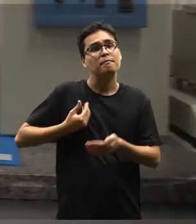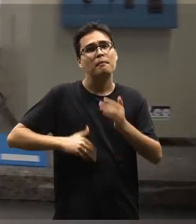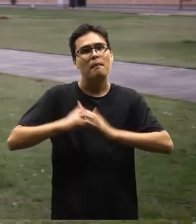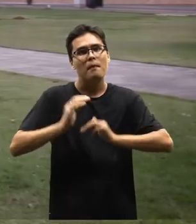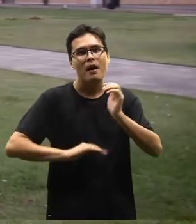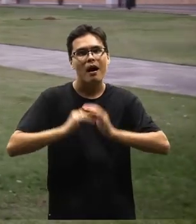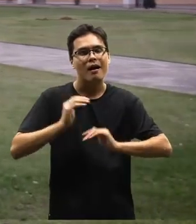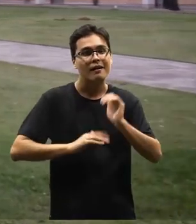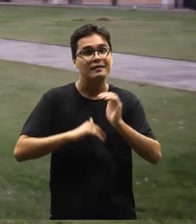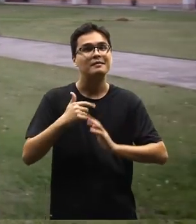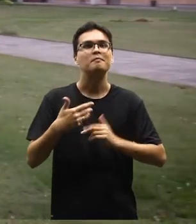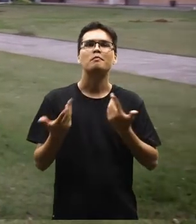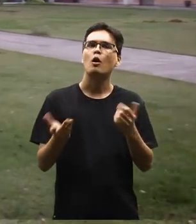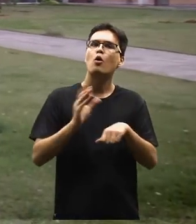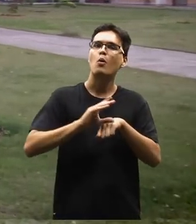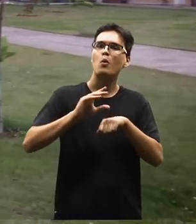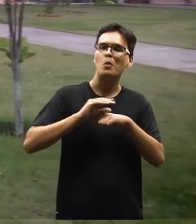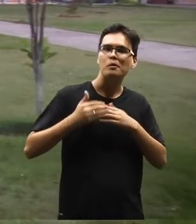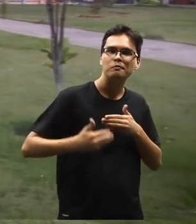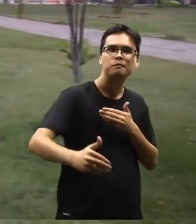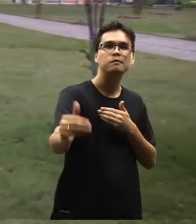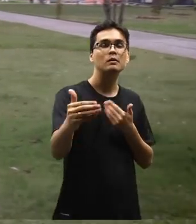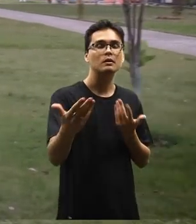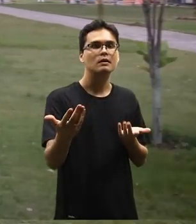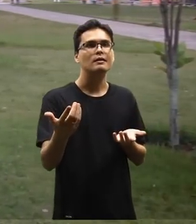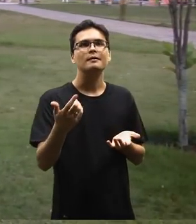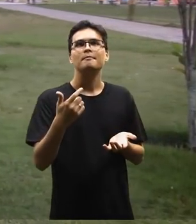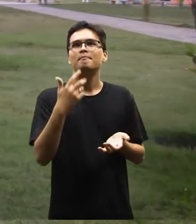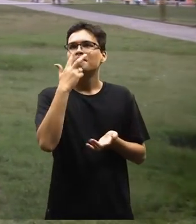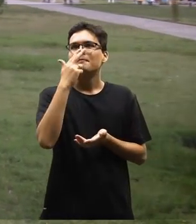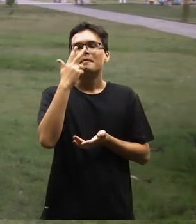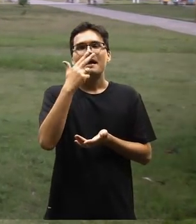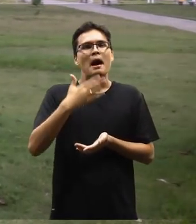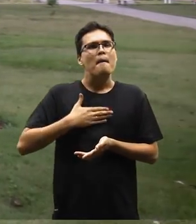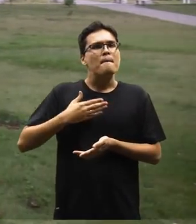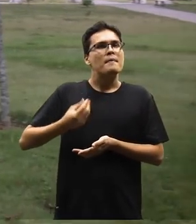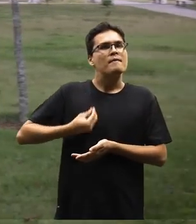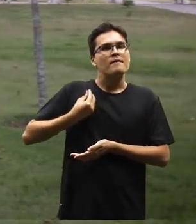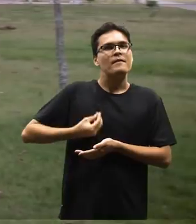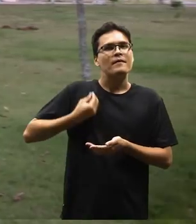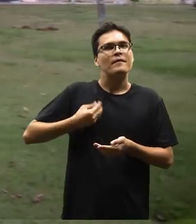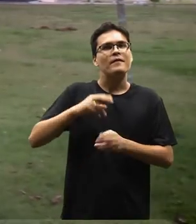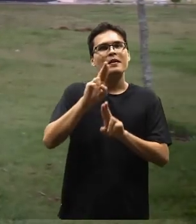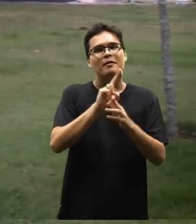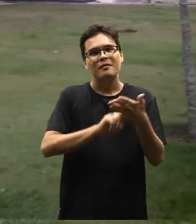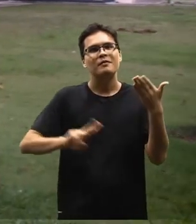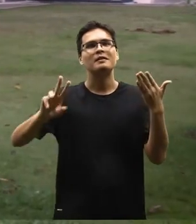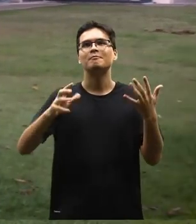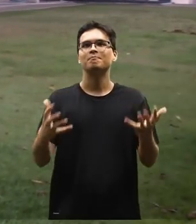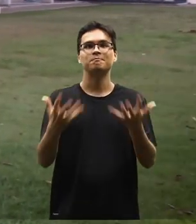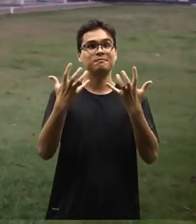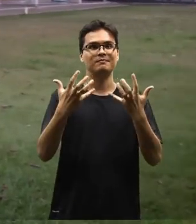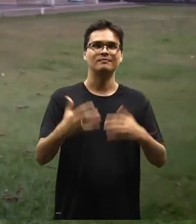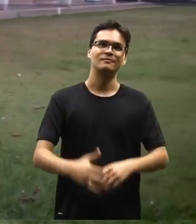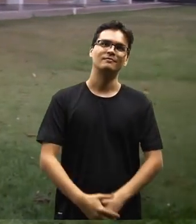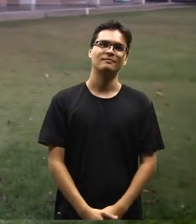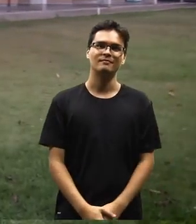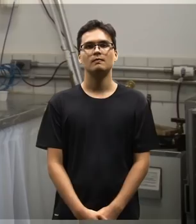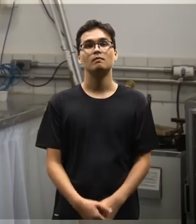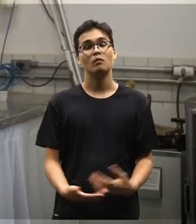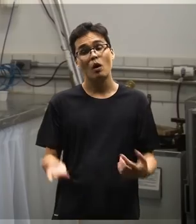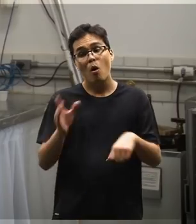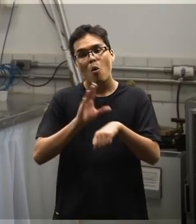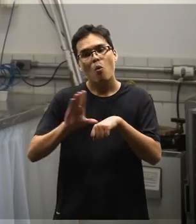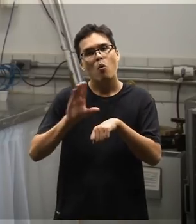muitas experiências práticas durante o curso que fazem a nossa vivência universitária ser mais rica.